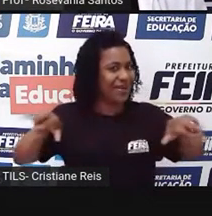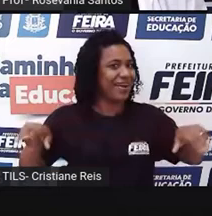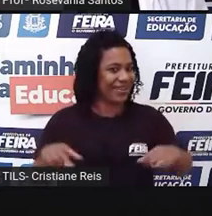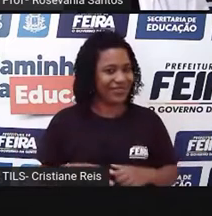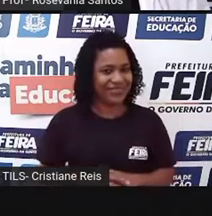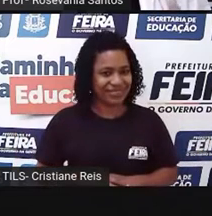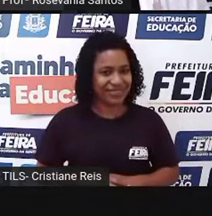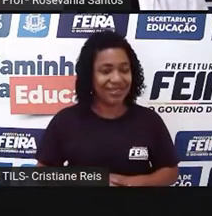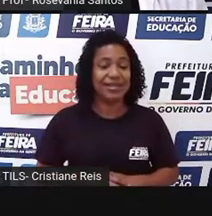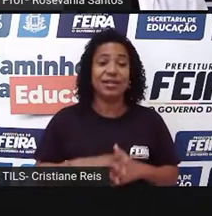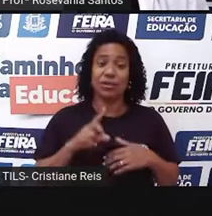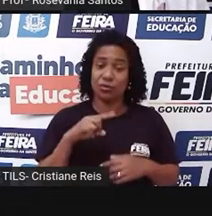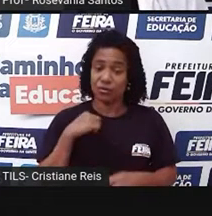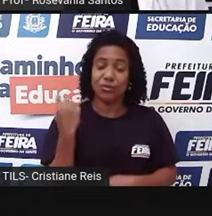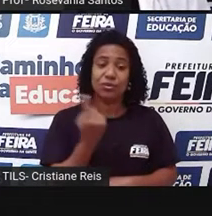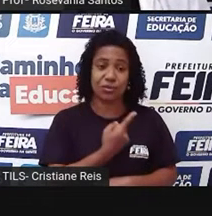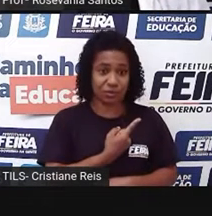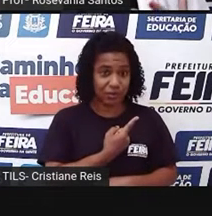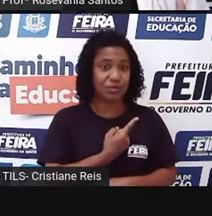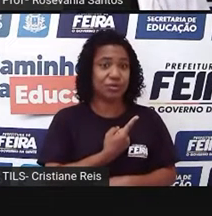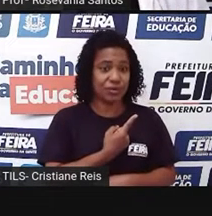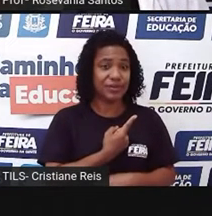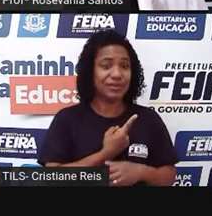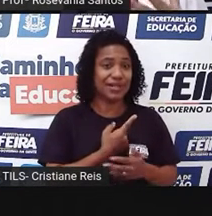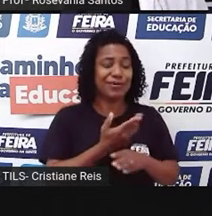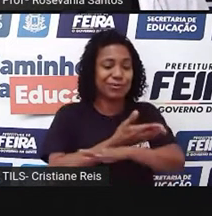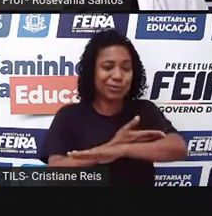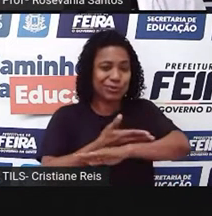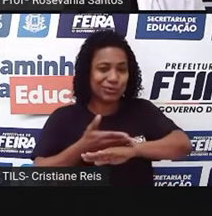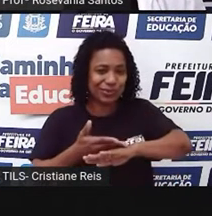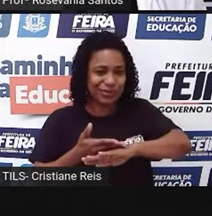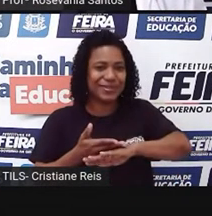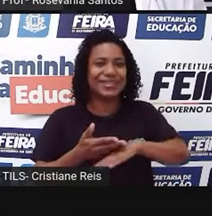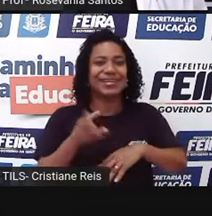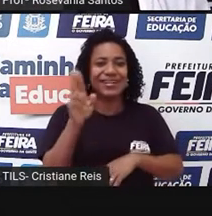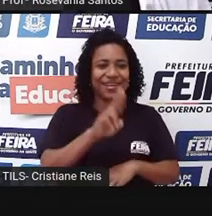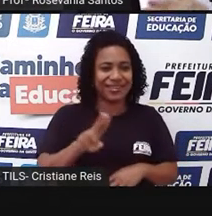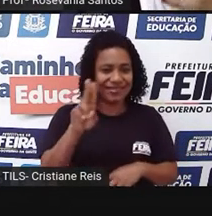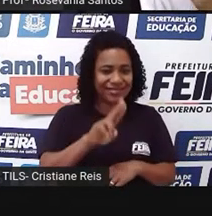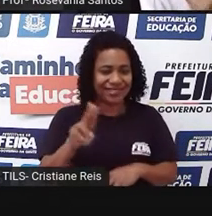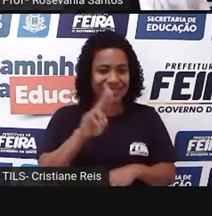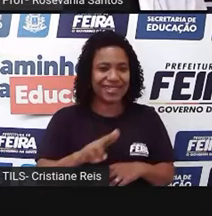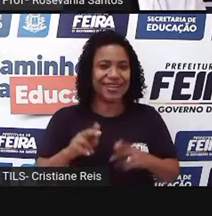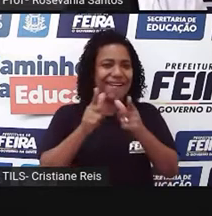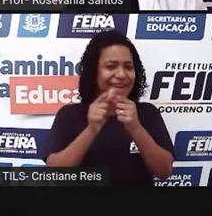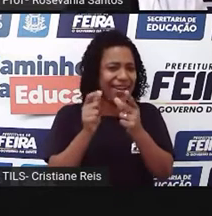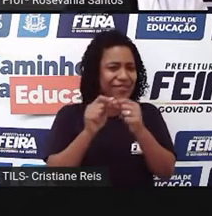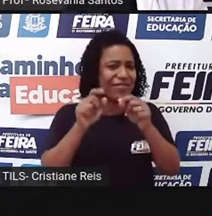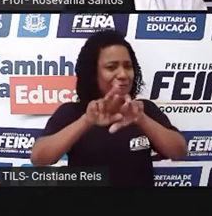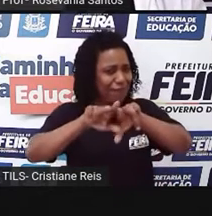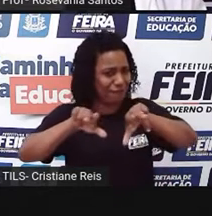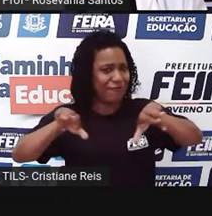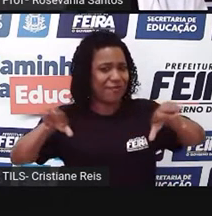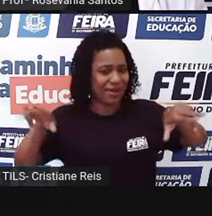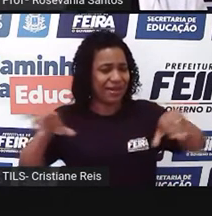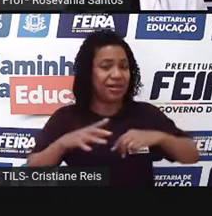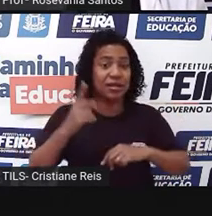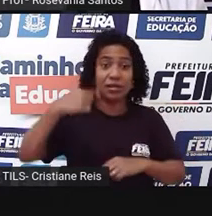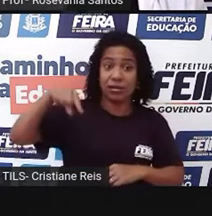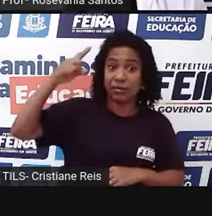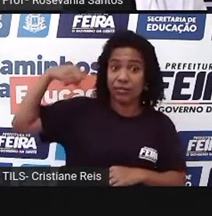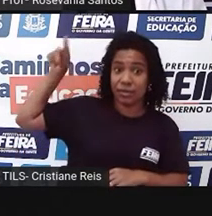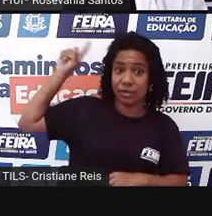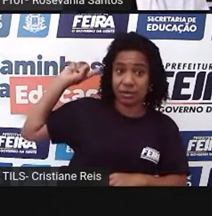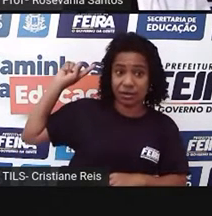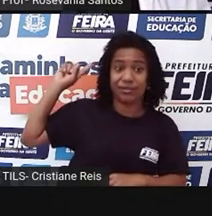assim, habituada a utilizar essas ervas medicinais. Desde a época, né, do descobrimento, uma característica bem marcante, né, que nós herdamos